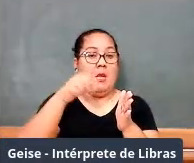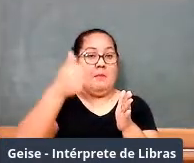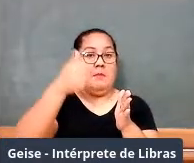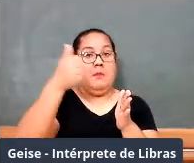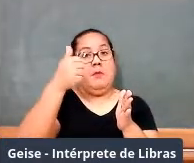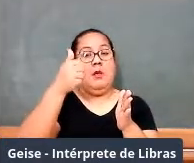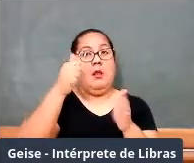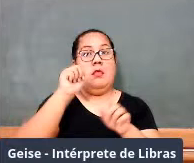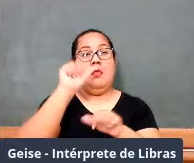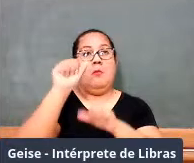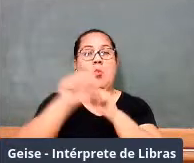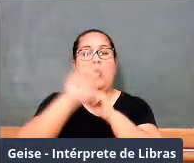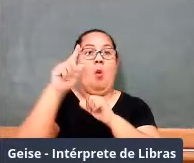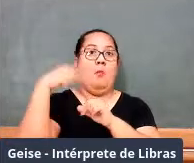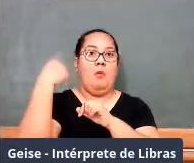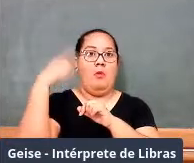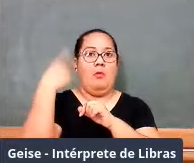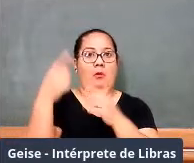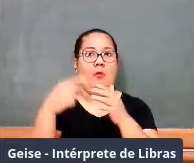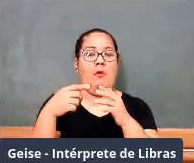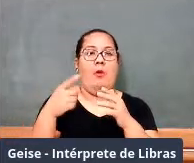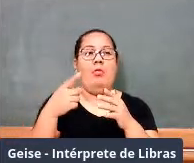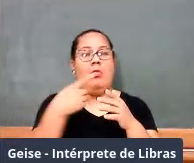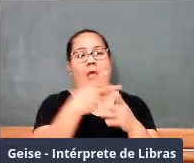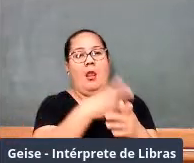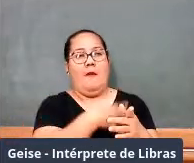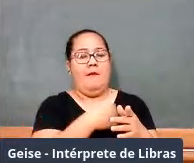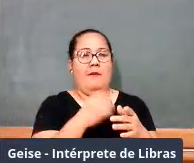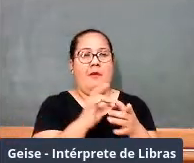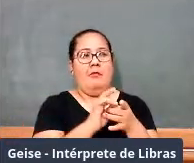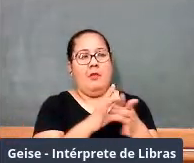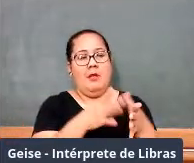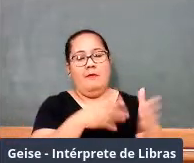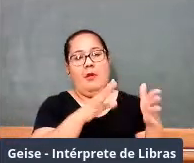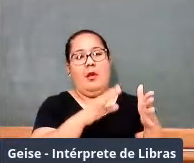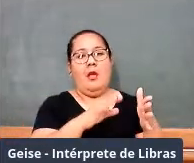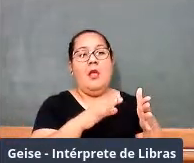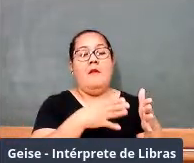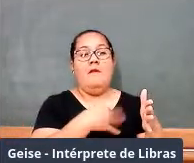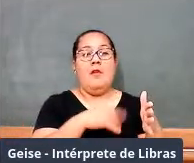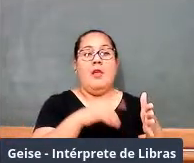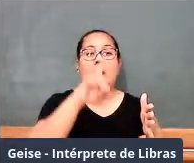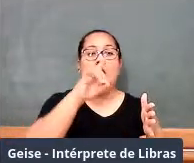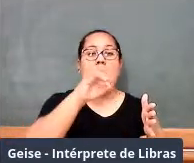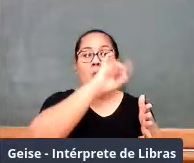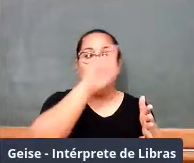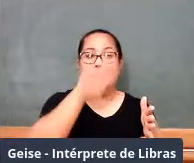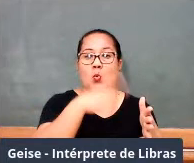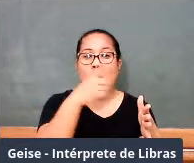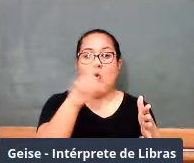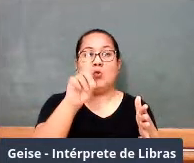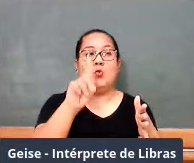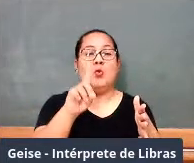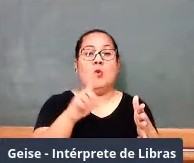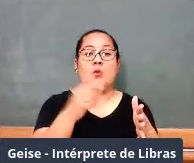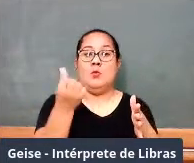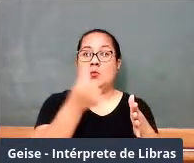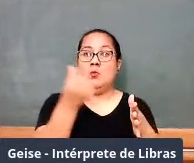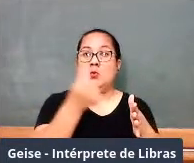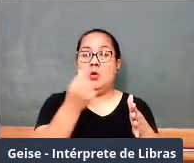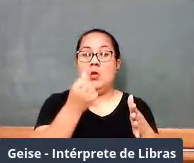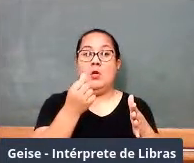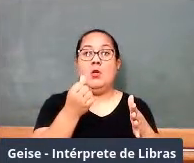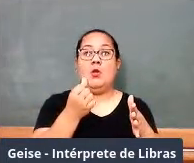Louca, abdica em favor do seu filho, que vira Dom João VI, que vira rei de Portugal, Dom João VI,